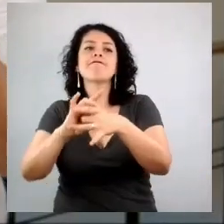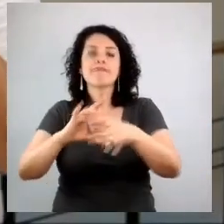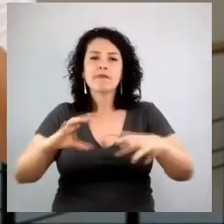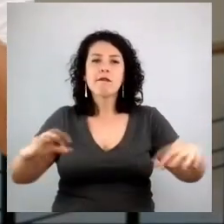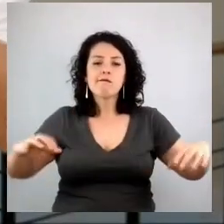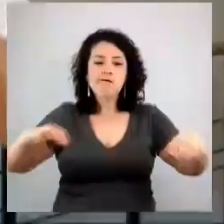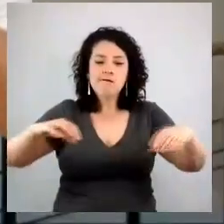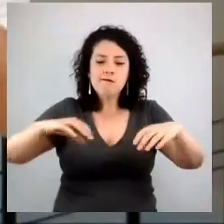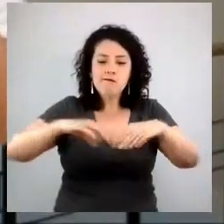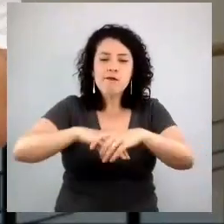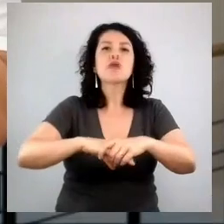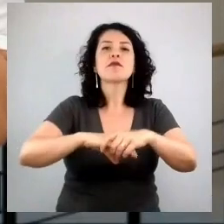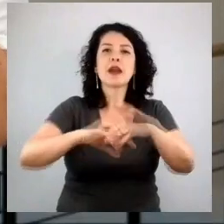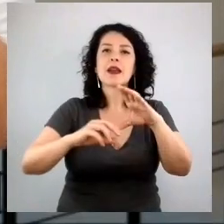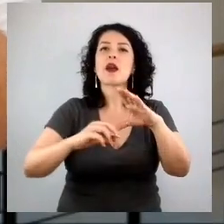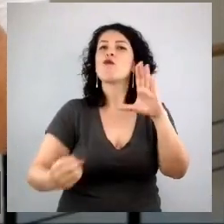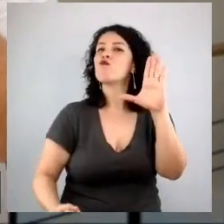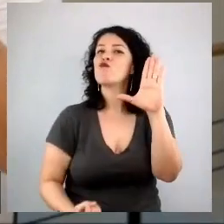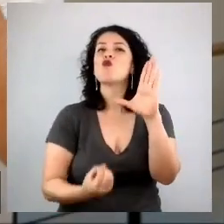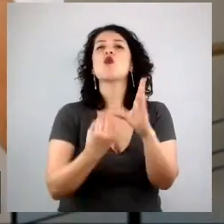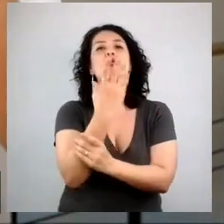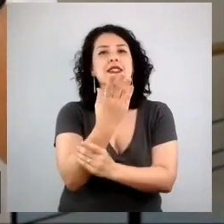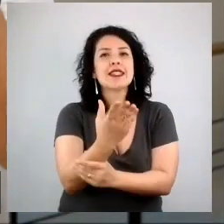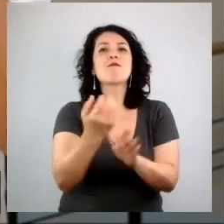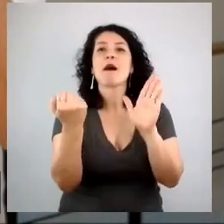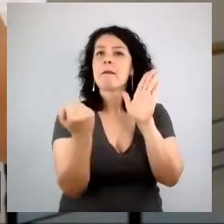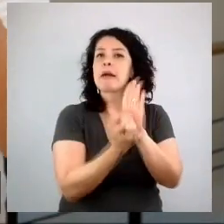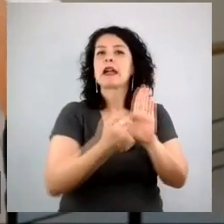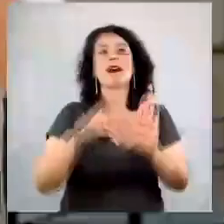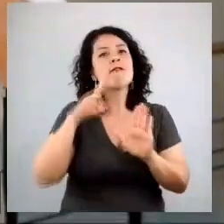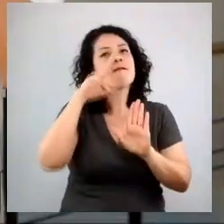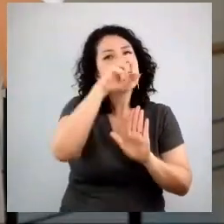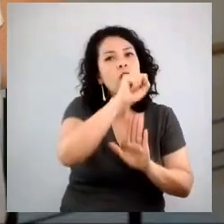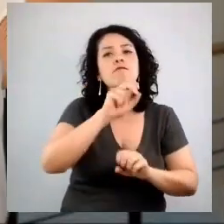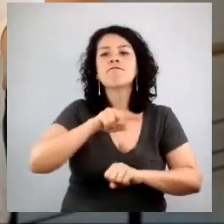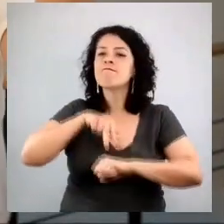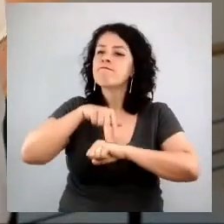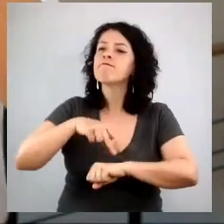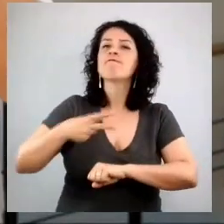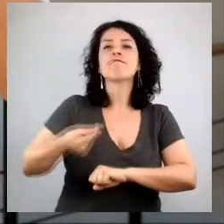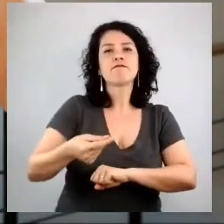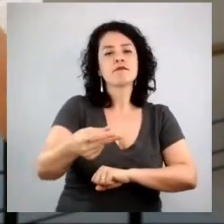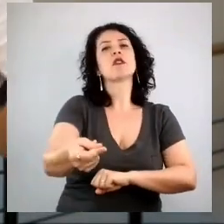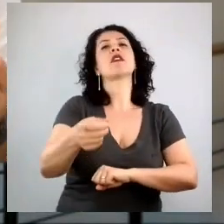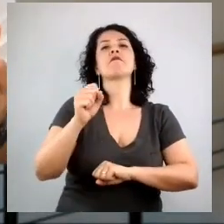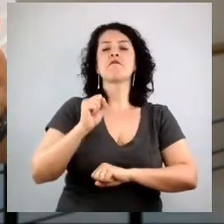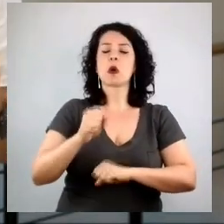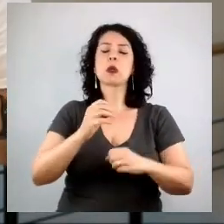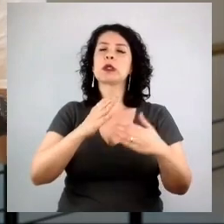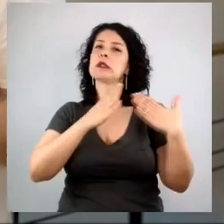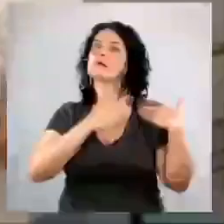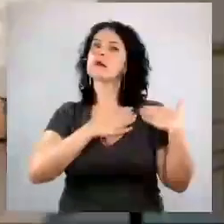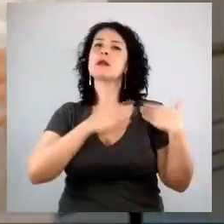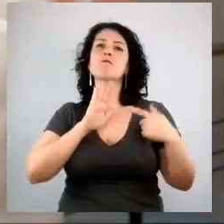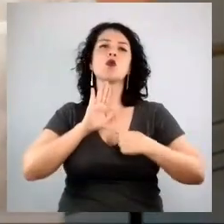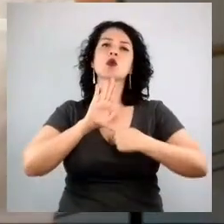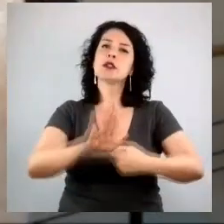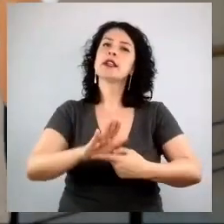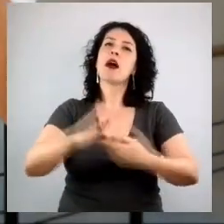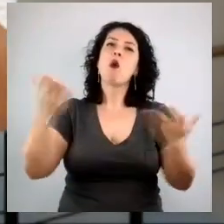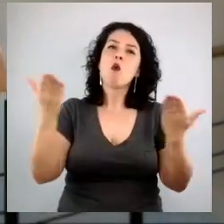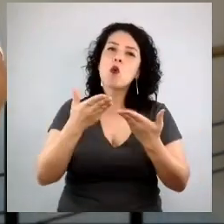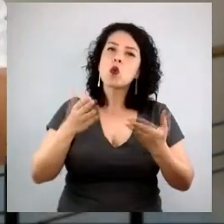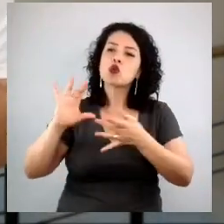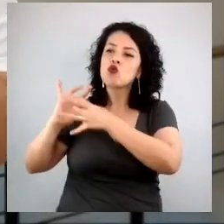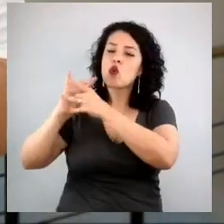características que tem, pode ter um papel autêntico, pertinente, relevante, nesse contexto cultural que se apresenta. E aí uma